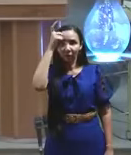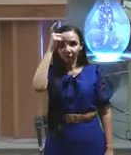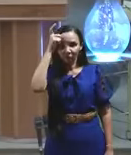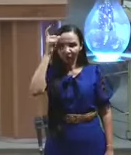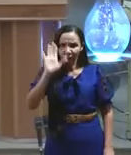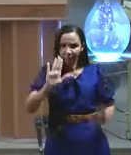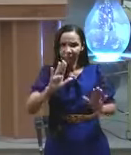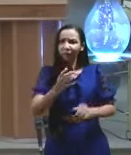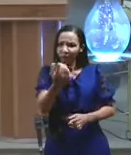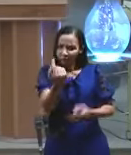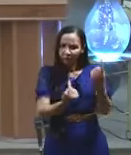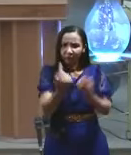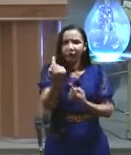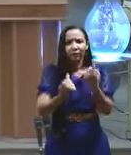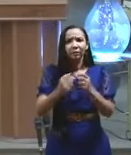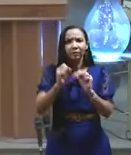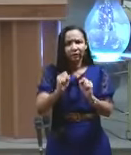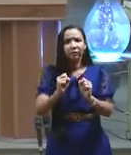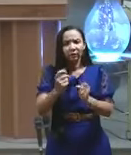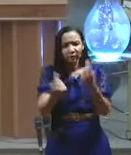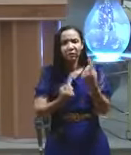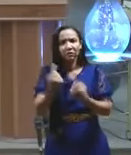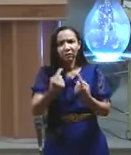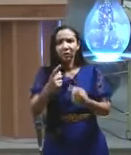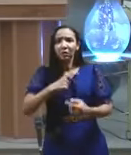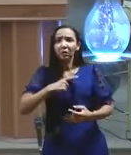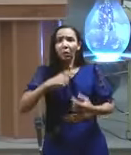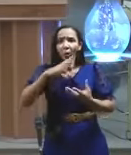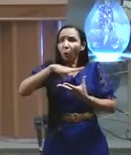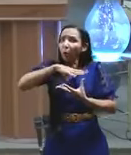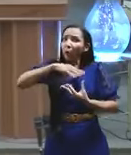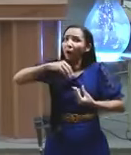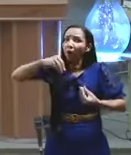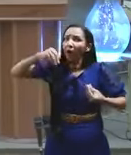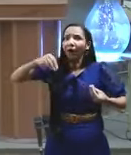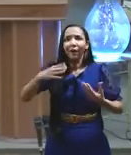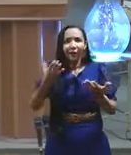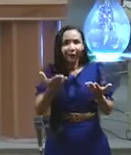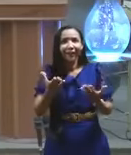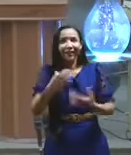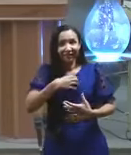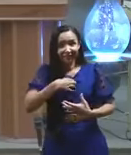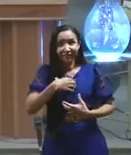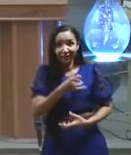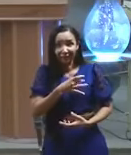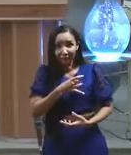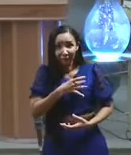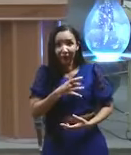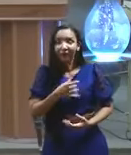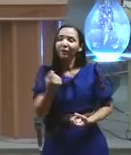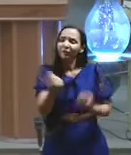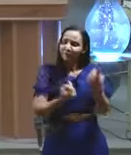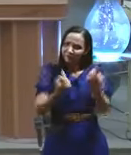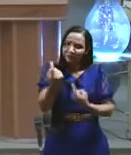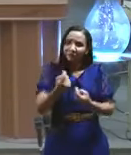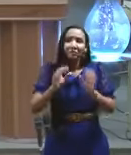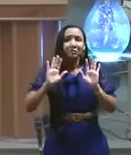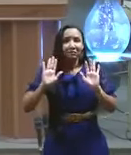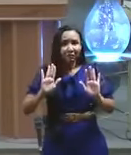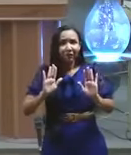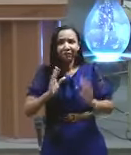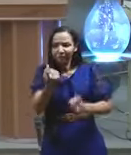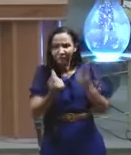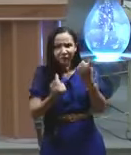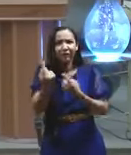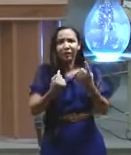medo venha pode vir pode vir tu tem medo de assombração tu tem medo de espantalho tu tem medo pronto venha